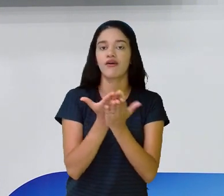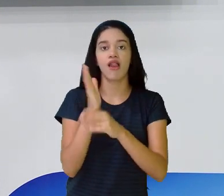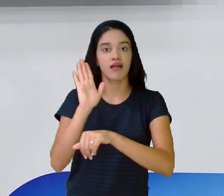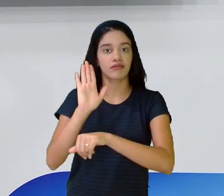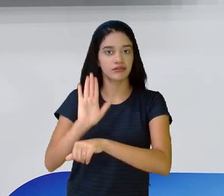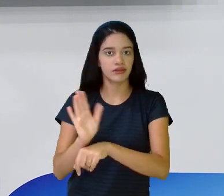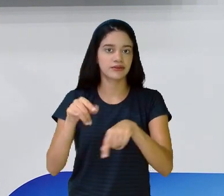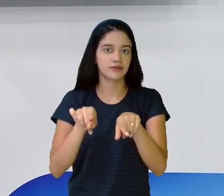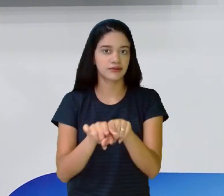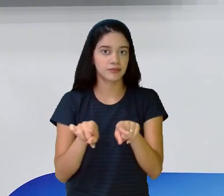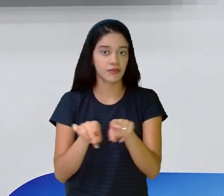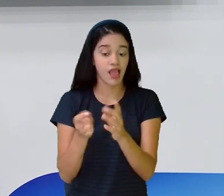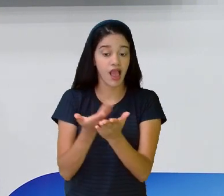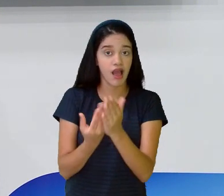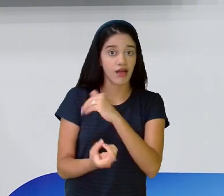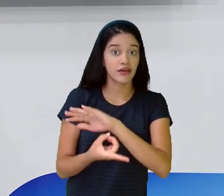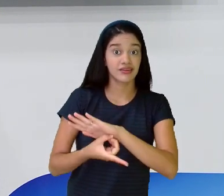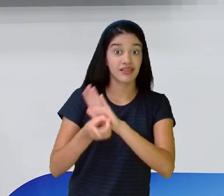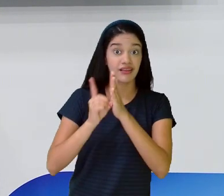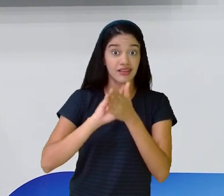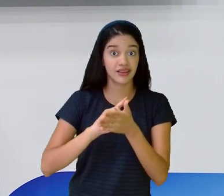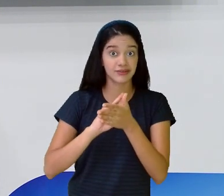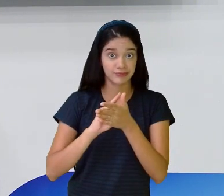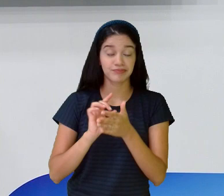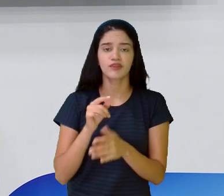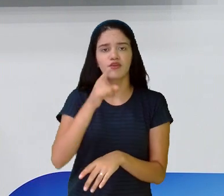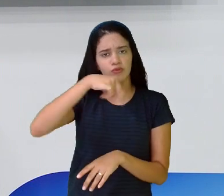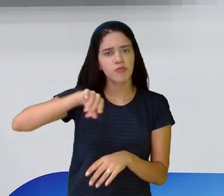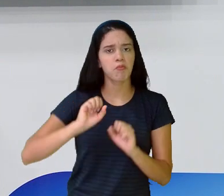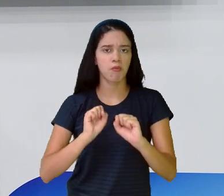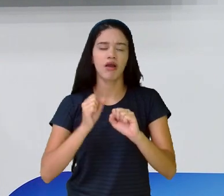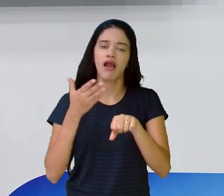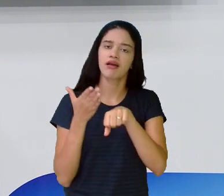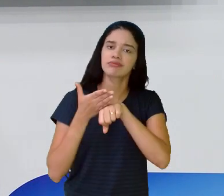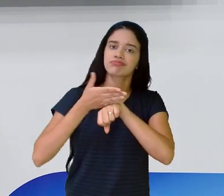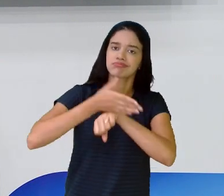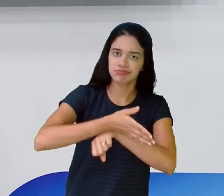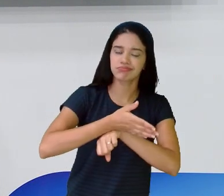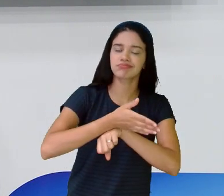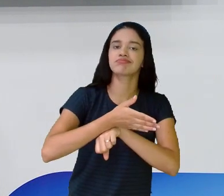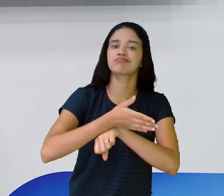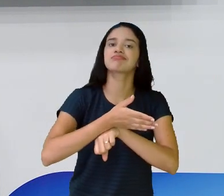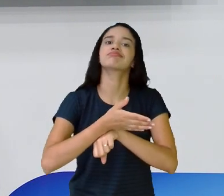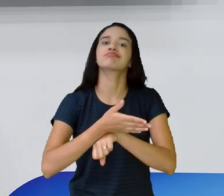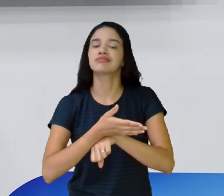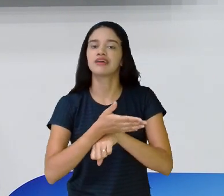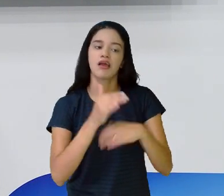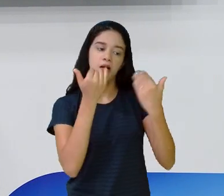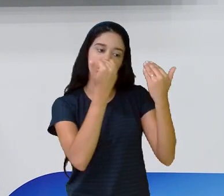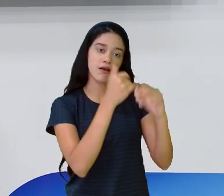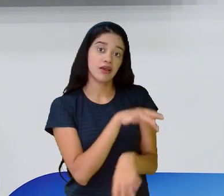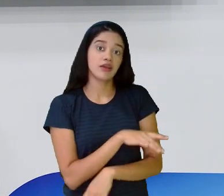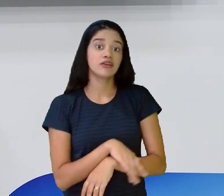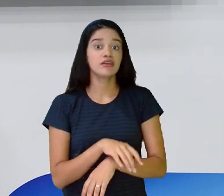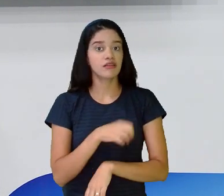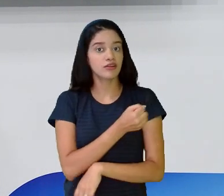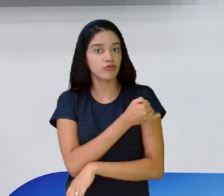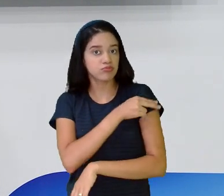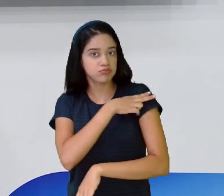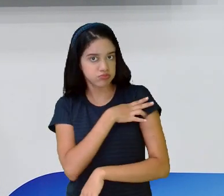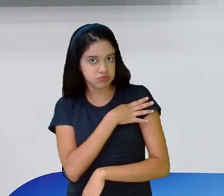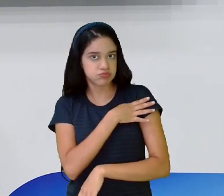as aulas anteriores. Você pode acessar lá, indo lá na sua série e tem um